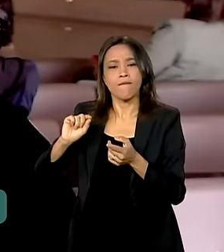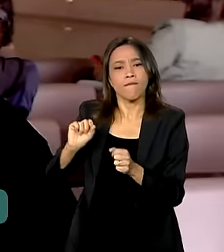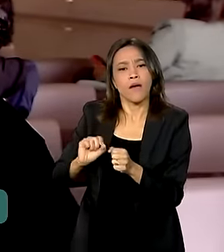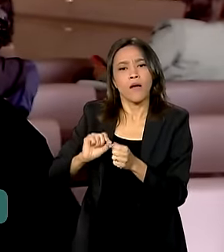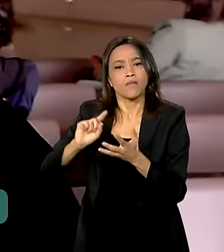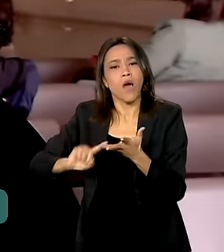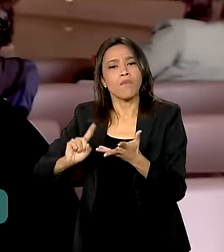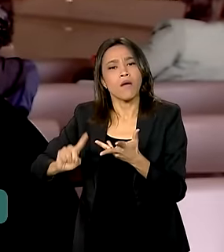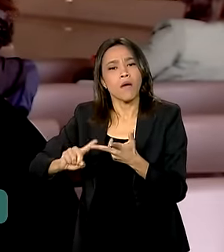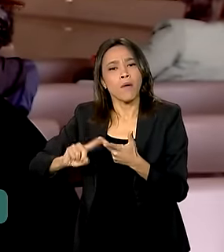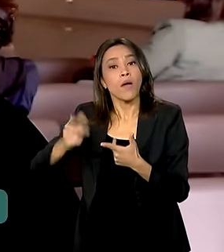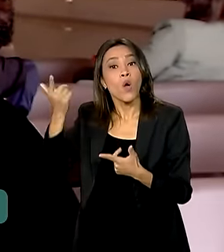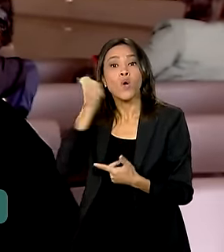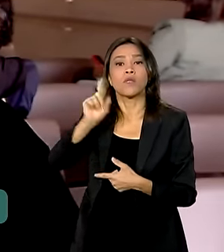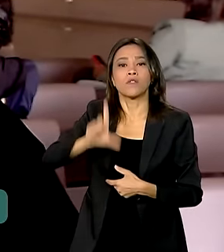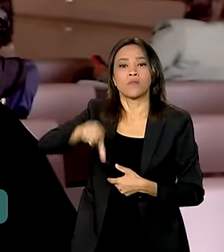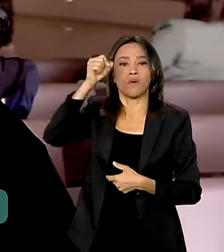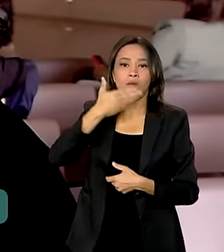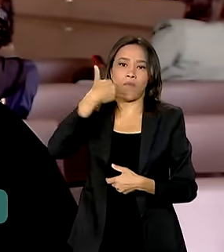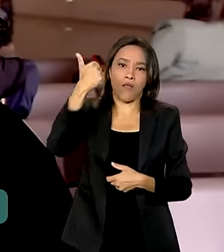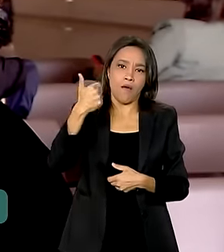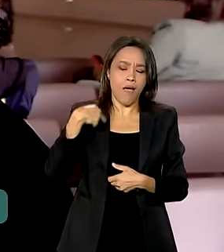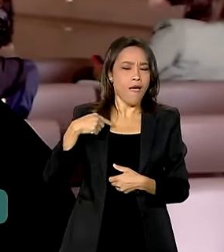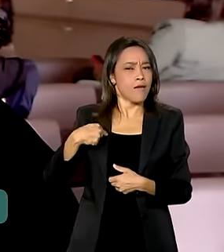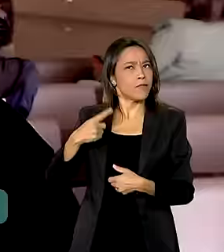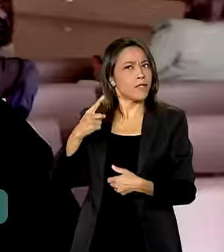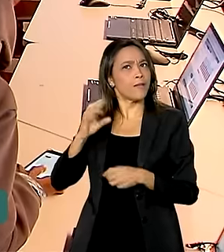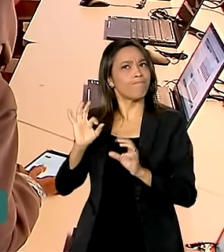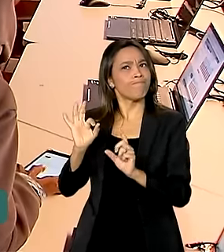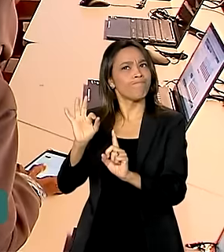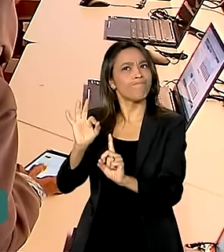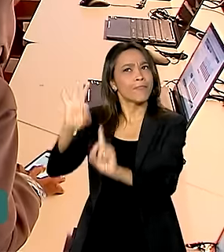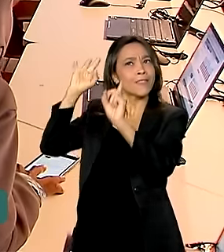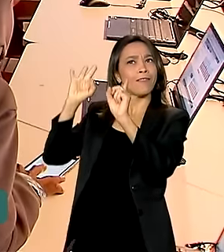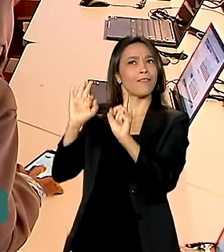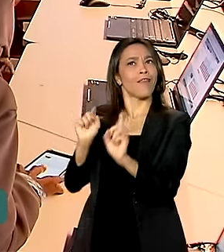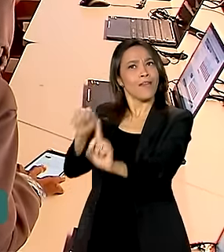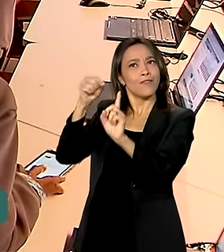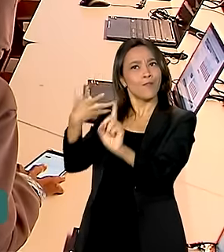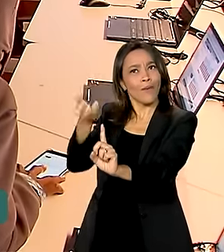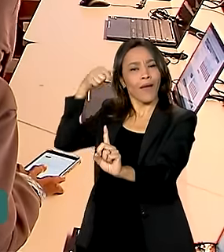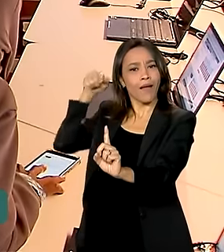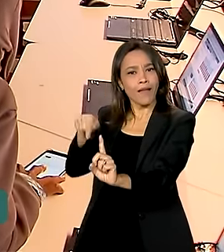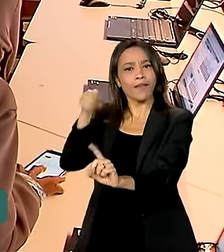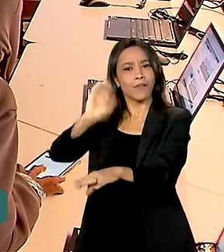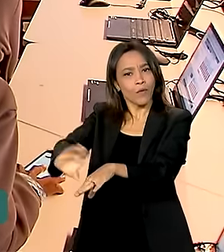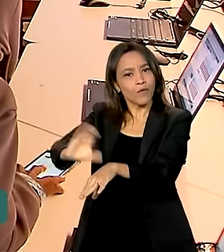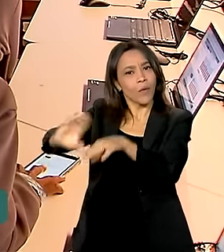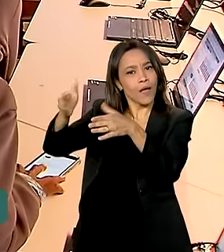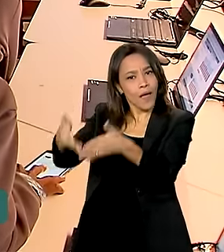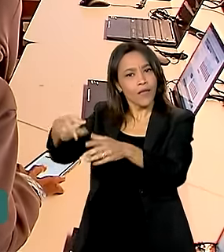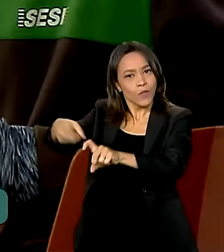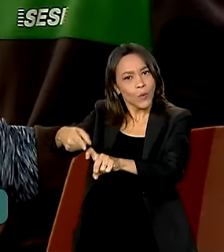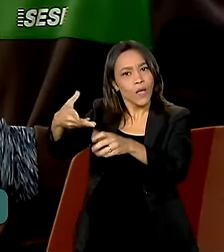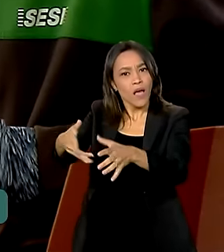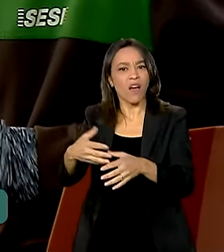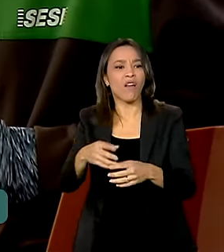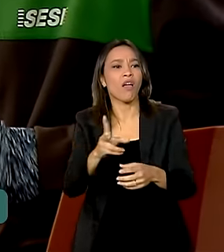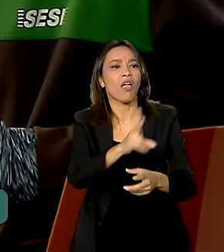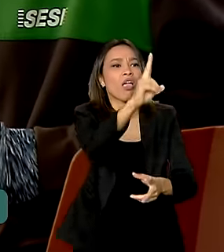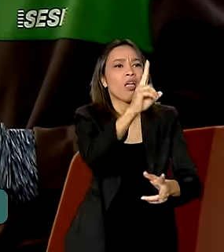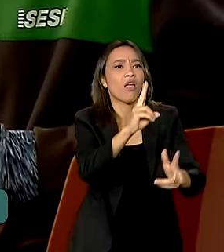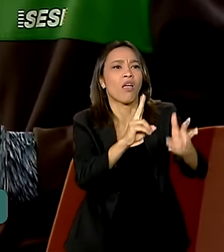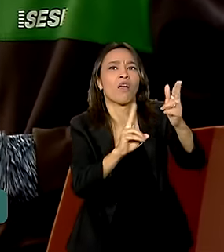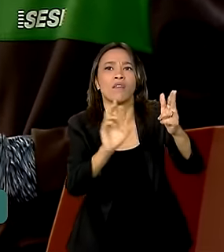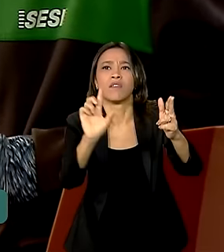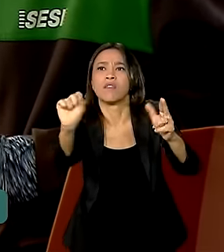ele consegue escolher melhor, ter certeza daquilo que ele quer. Agora, se ele consegue colher informações picadas por aí, ele não consegue